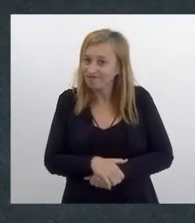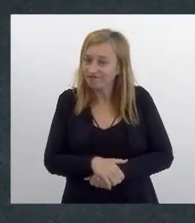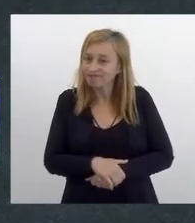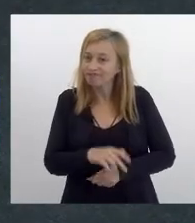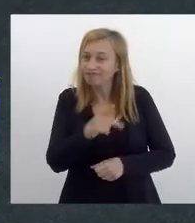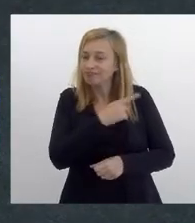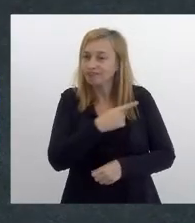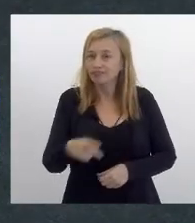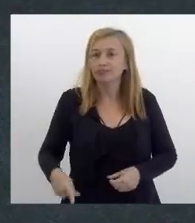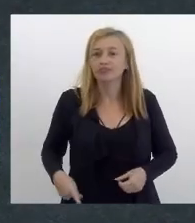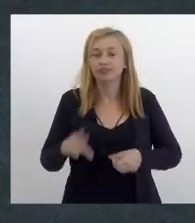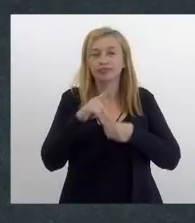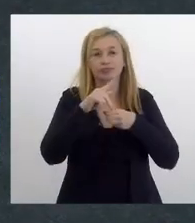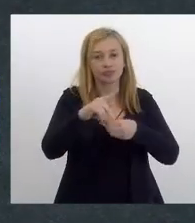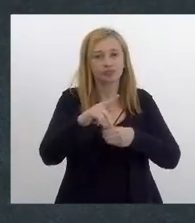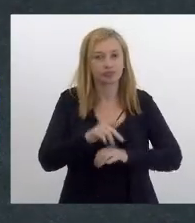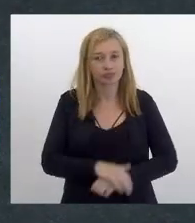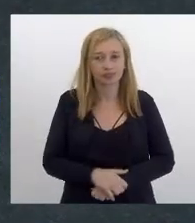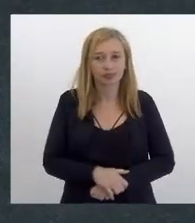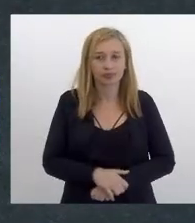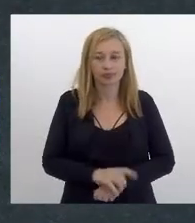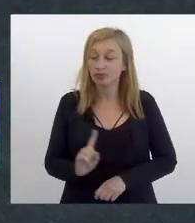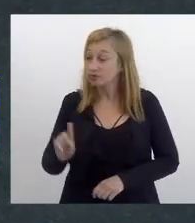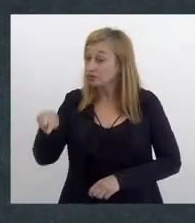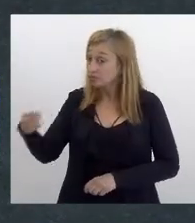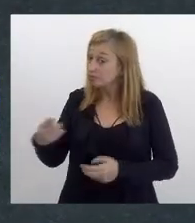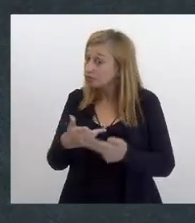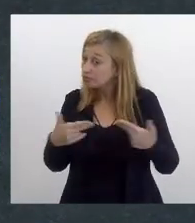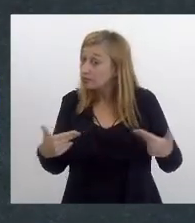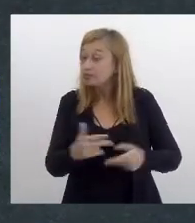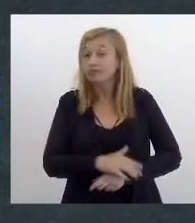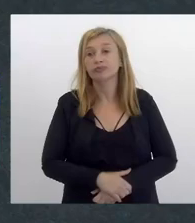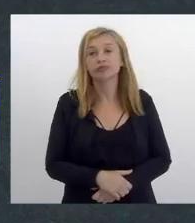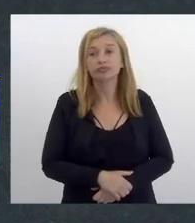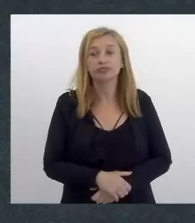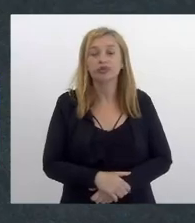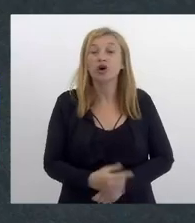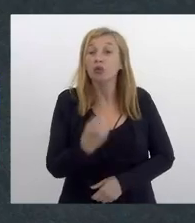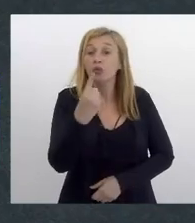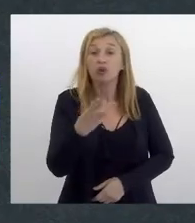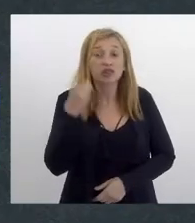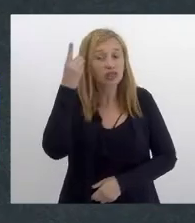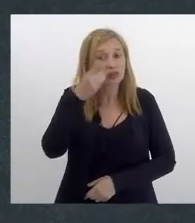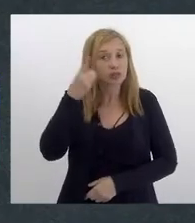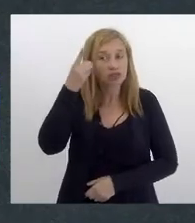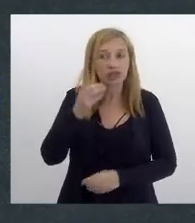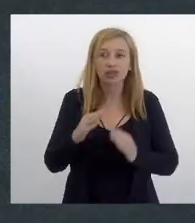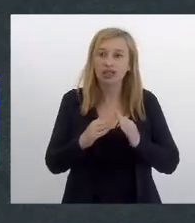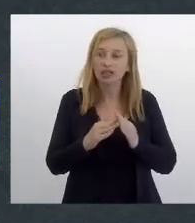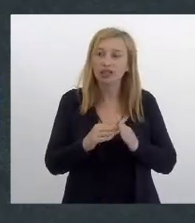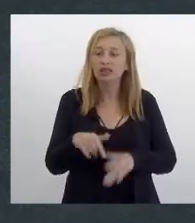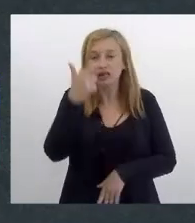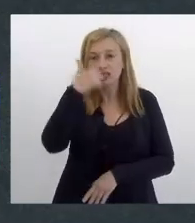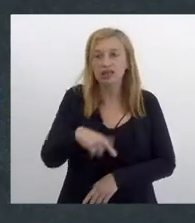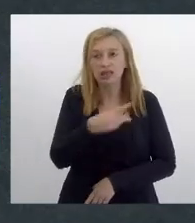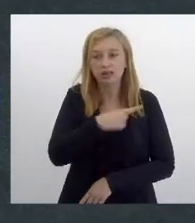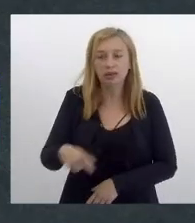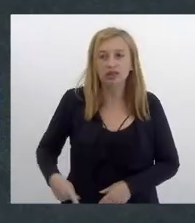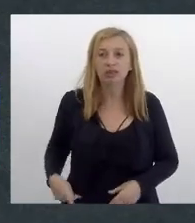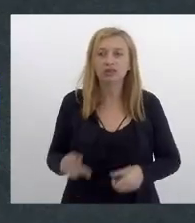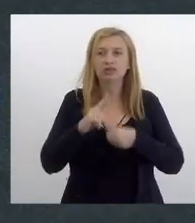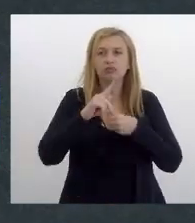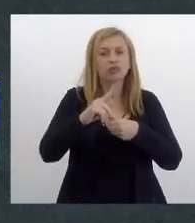presidência da procuradoria e uma outra coisa uma deputada da casa ser a presidente da